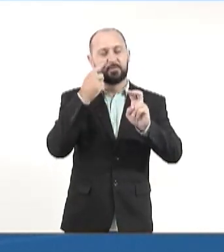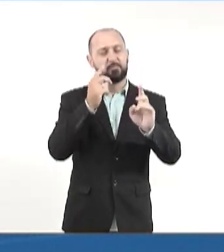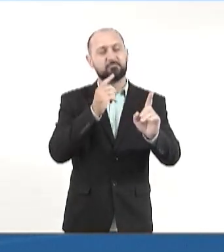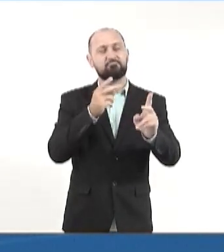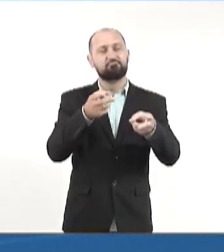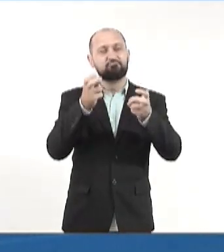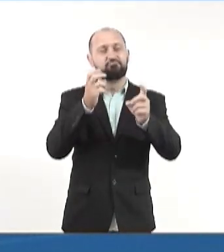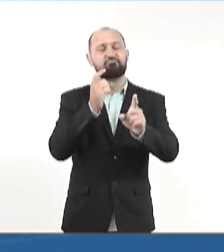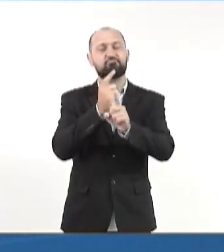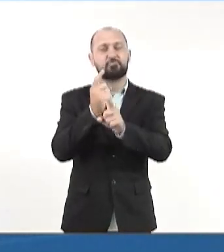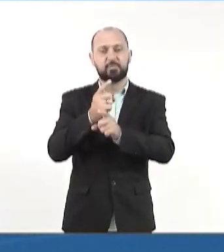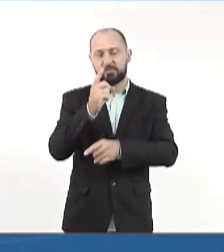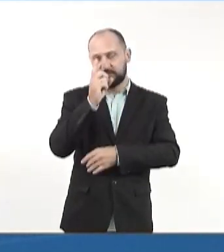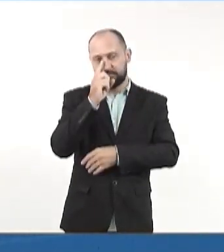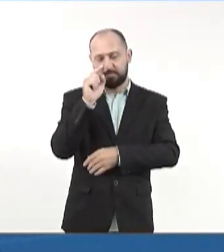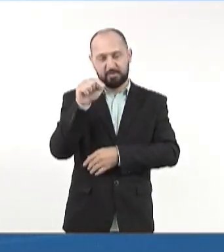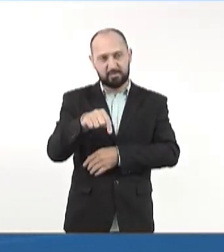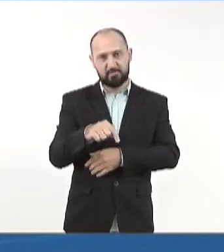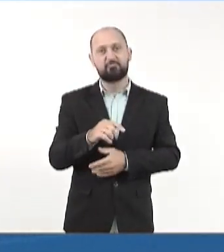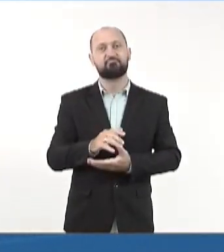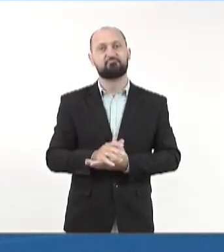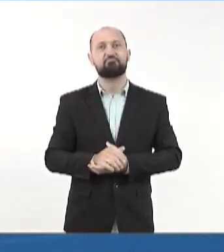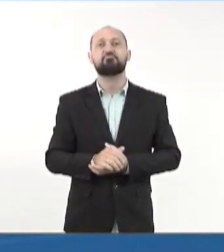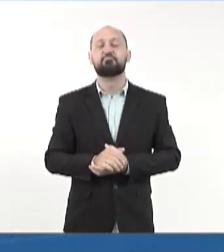recebemos inclusive essas mães aqui,